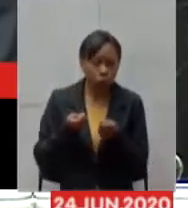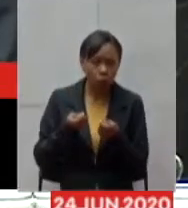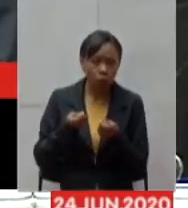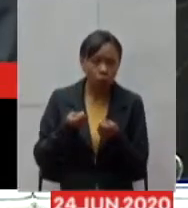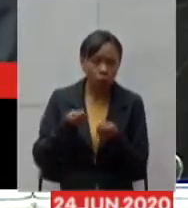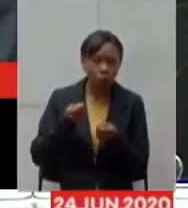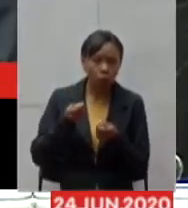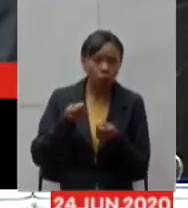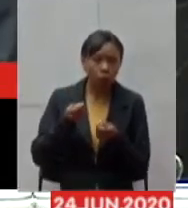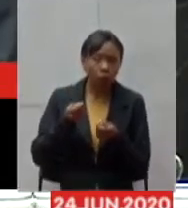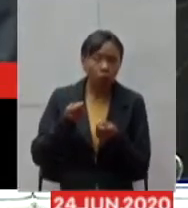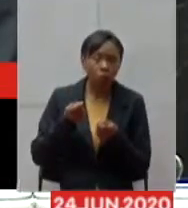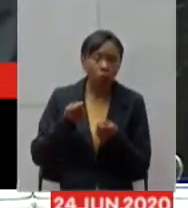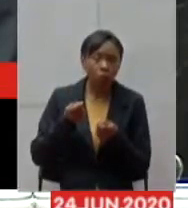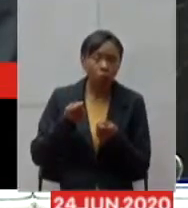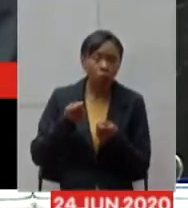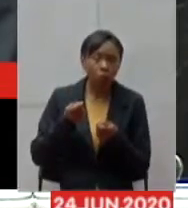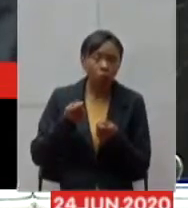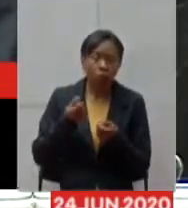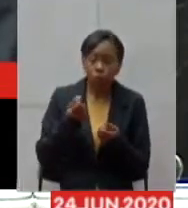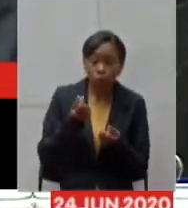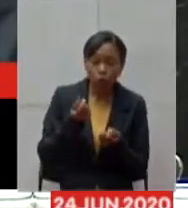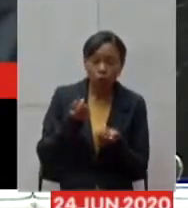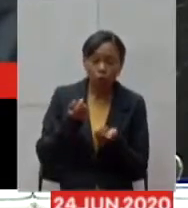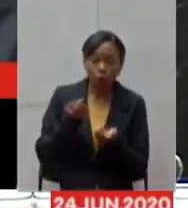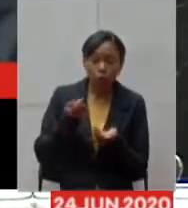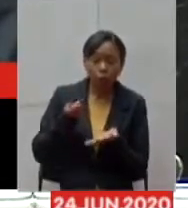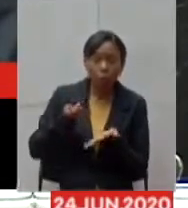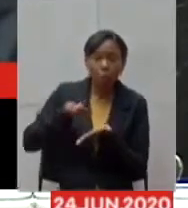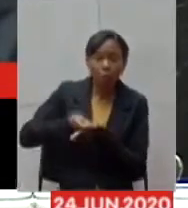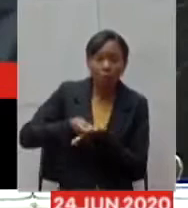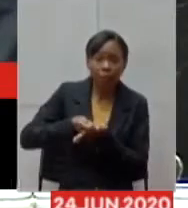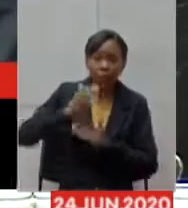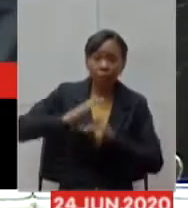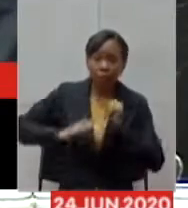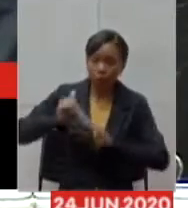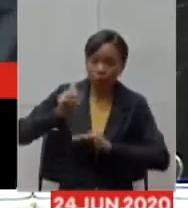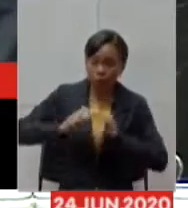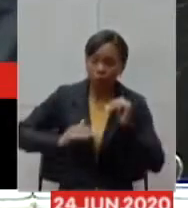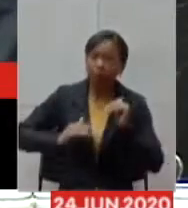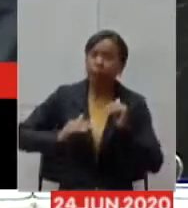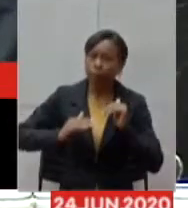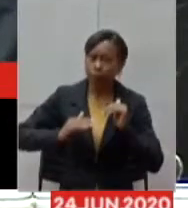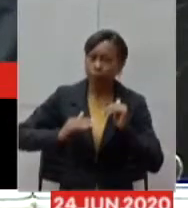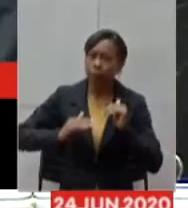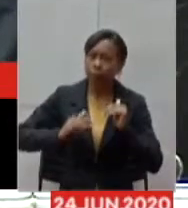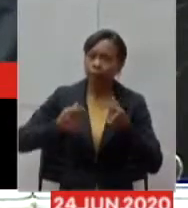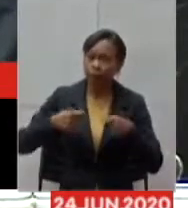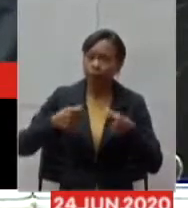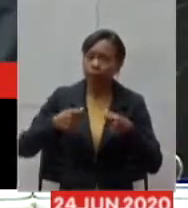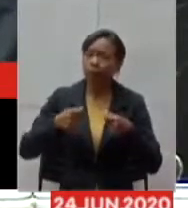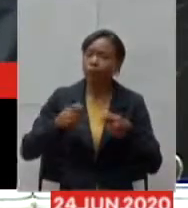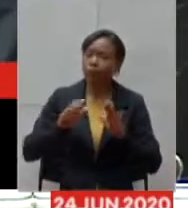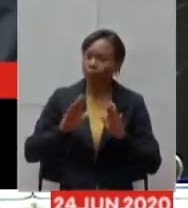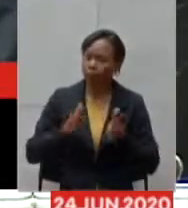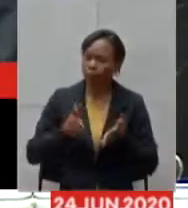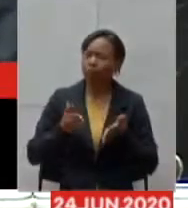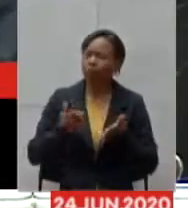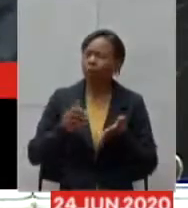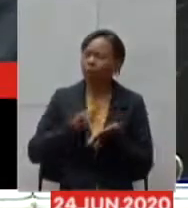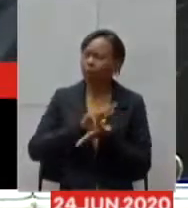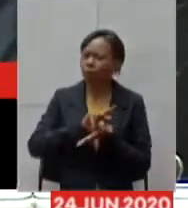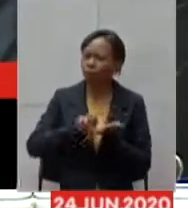chegando no momento que ele não consegue pagar os profissionais não consegue sobreviver isso foram muitas demandas que nós tivemos